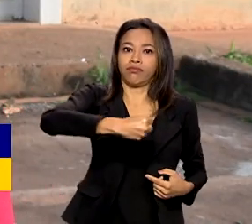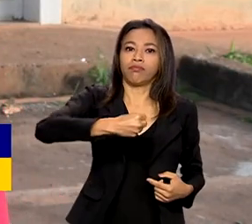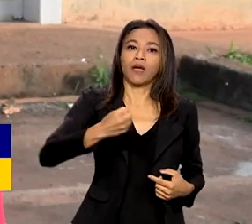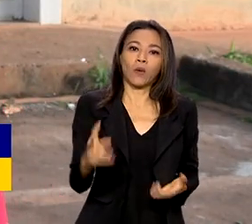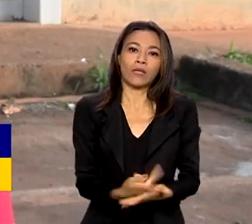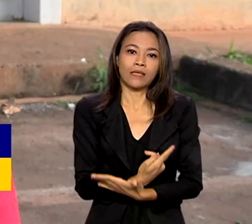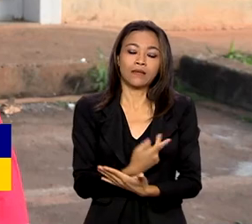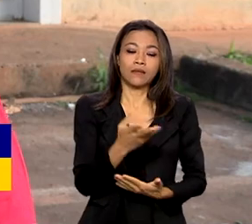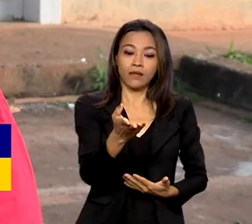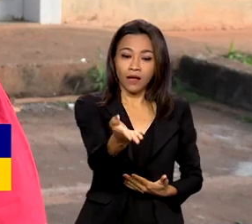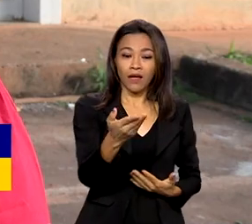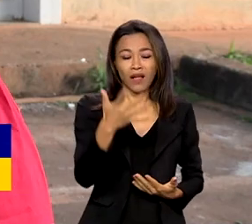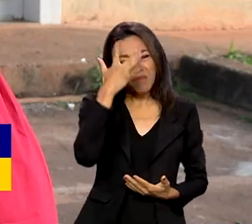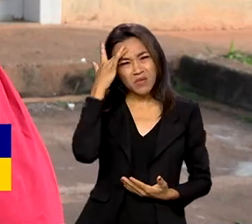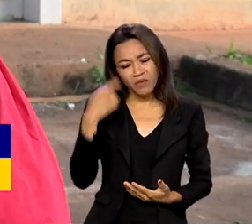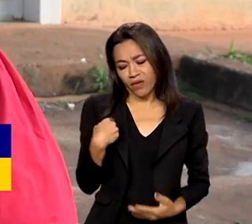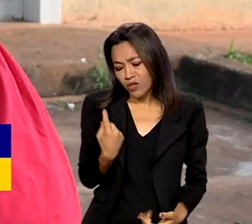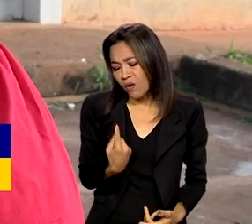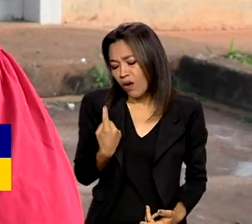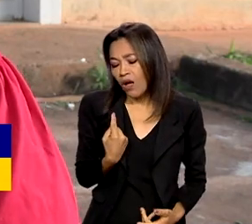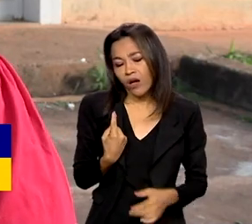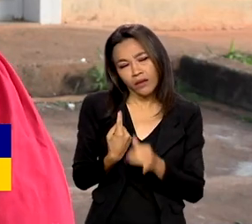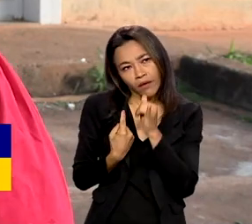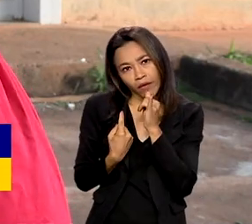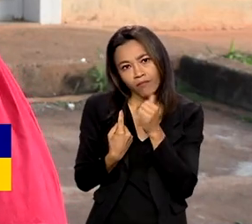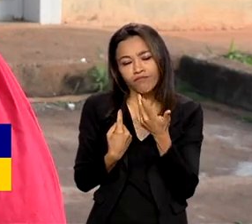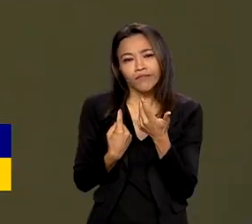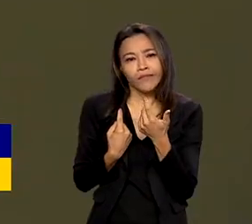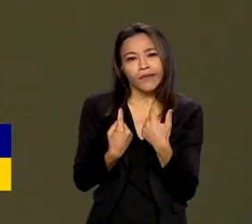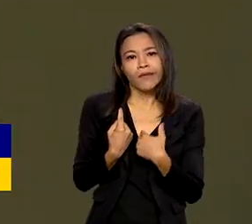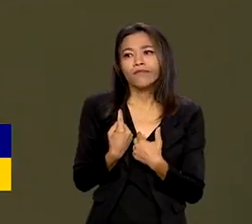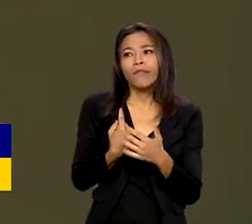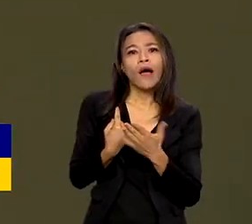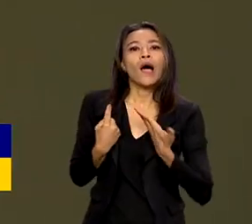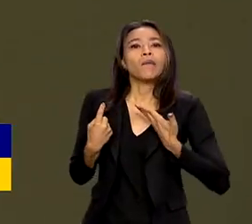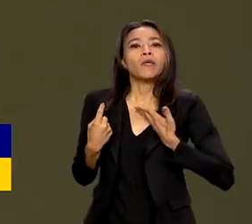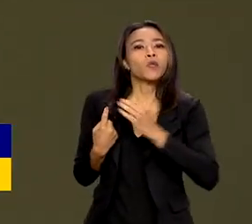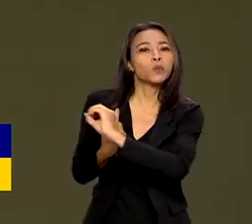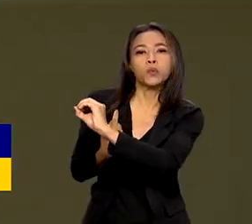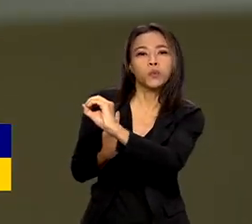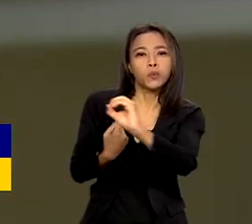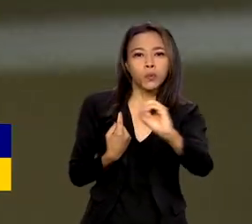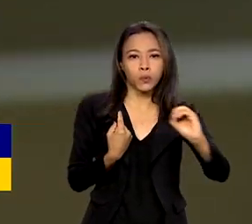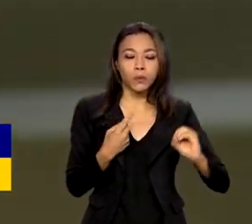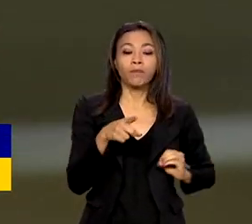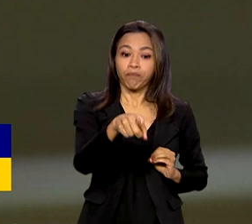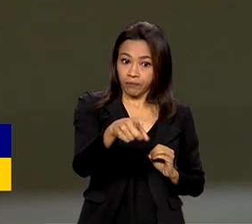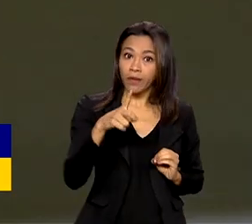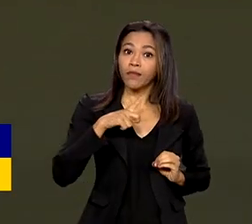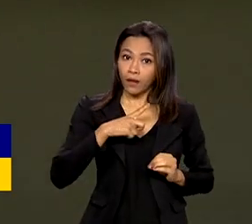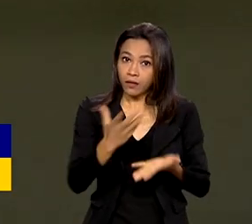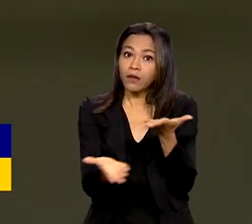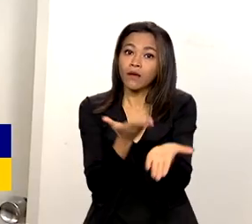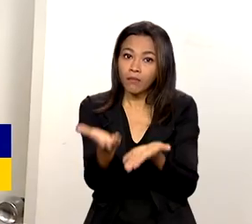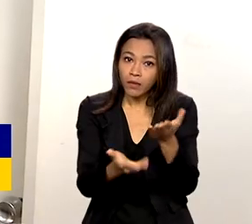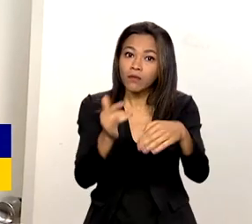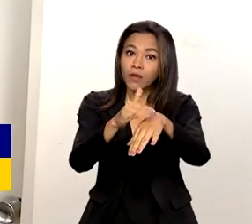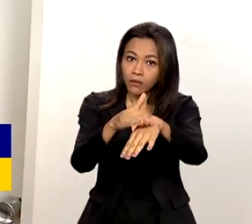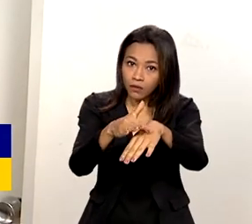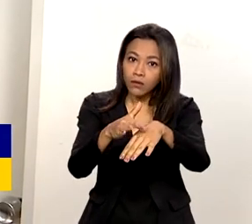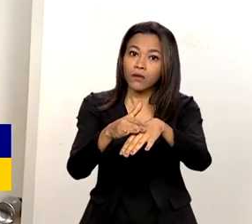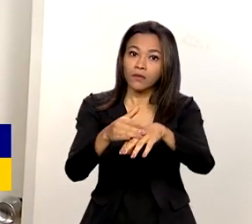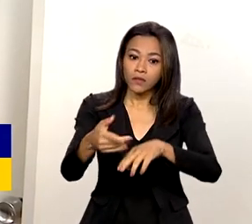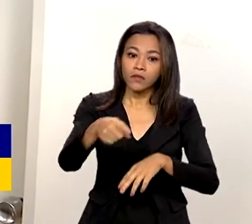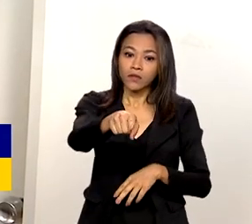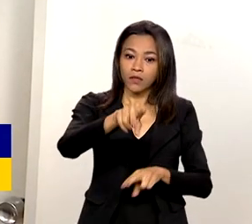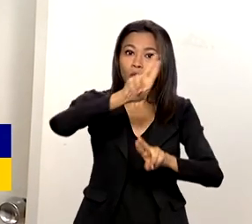A pessoa acaba ficando muito quieta, sem amigos. O Sistema Único de Saúde oferece tratamento para a doença. Caso